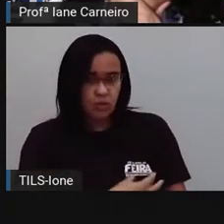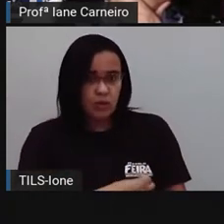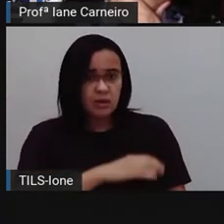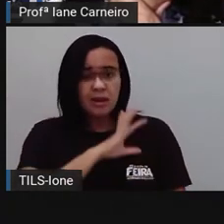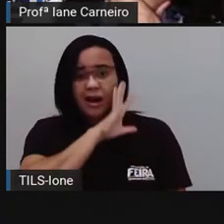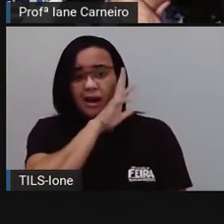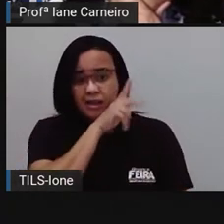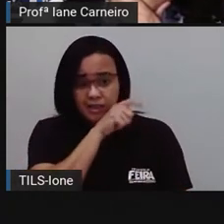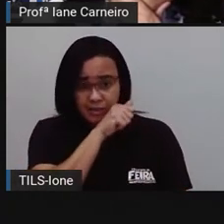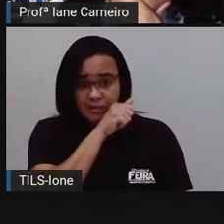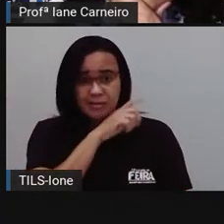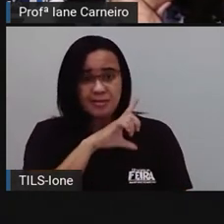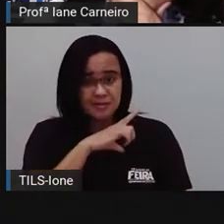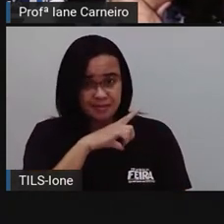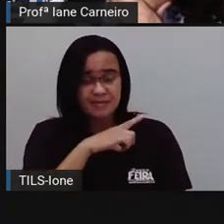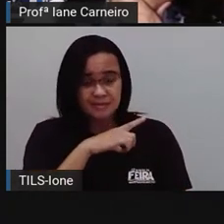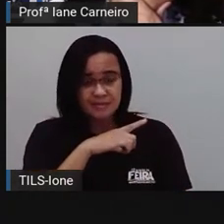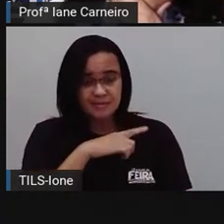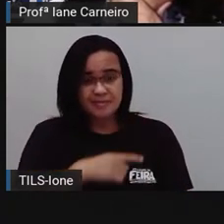dois,